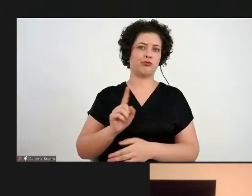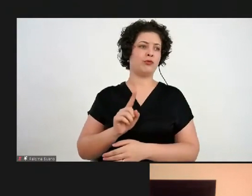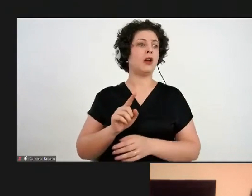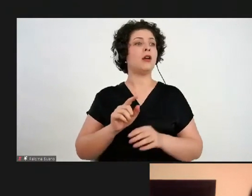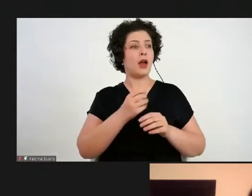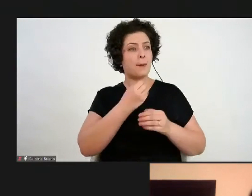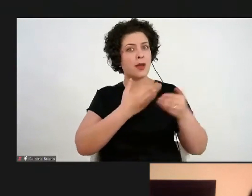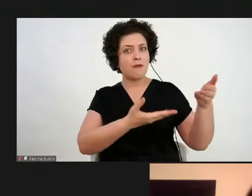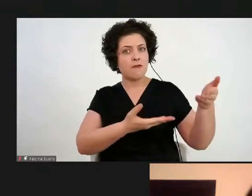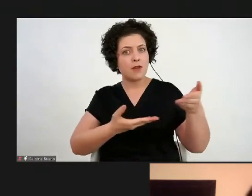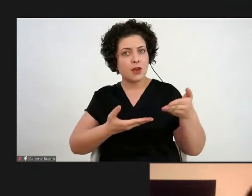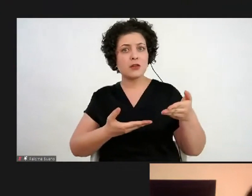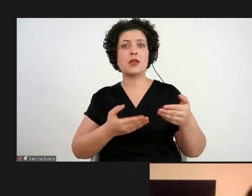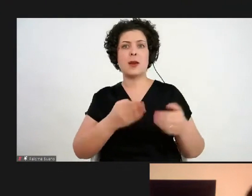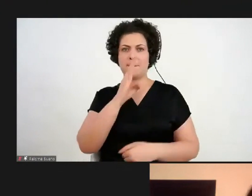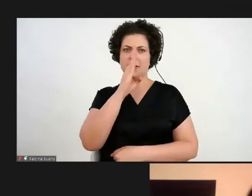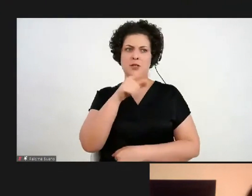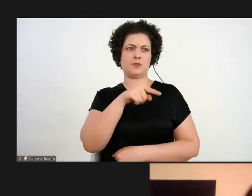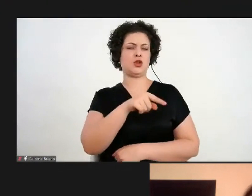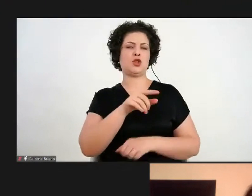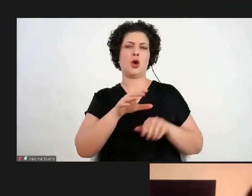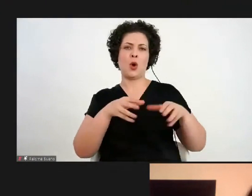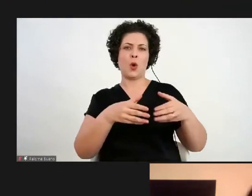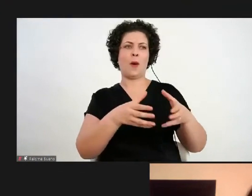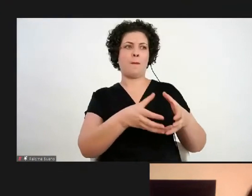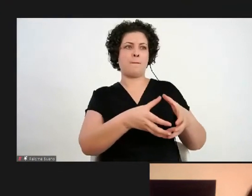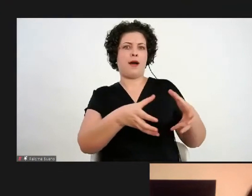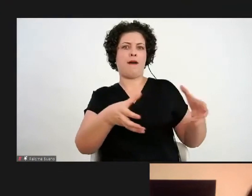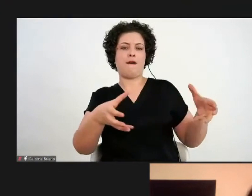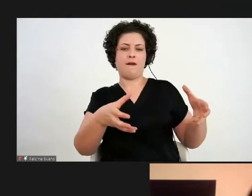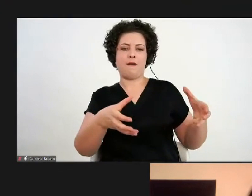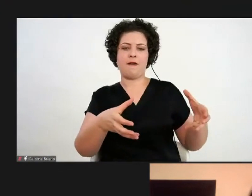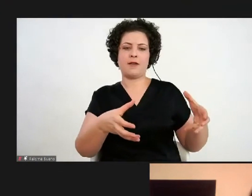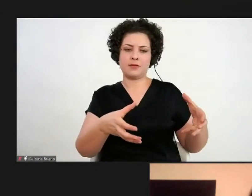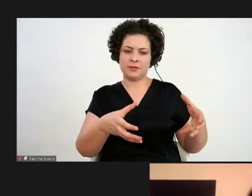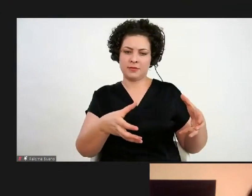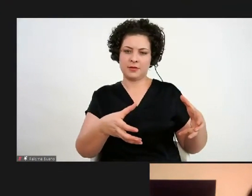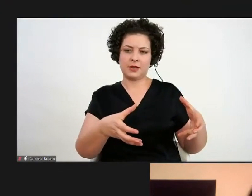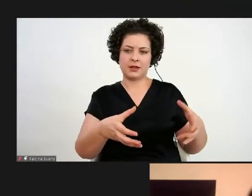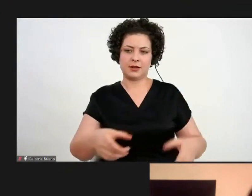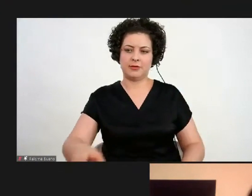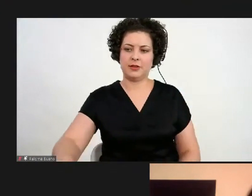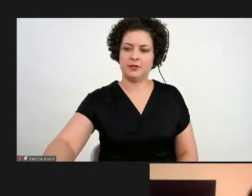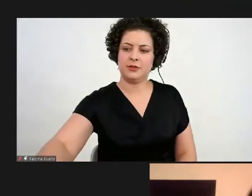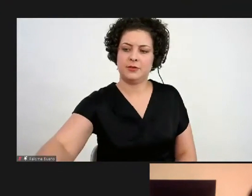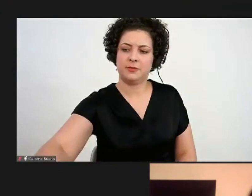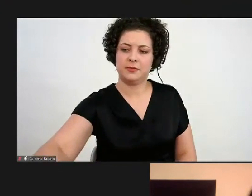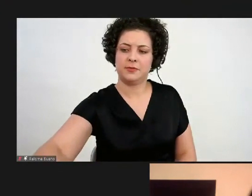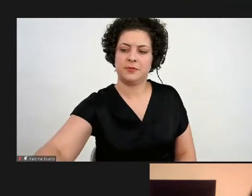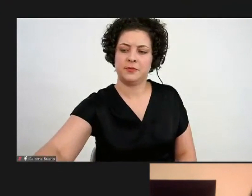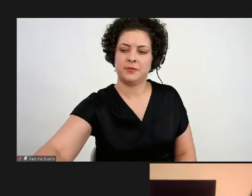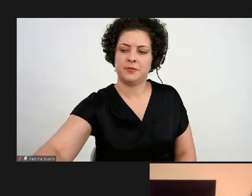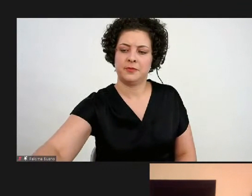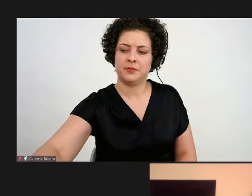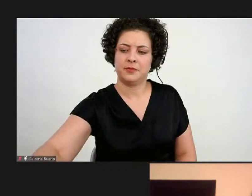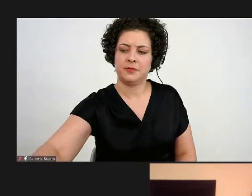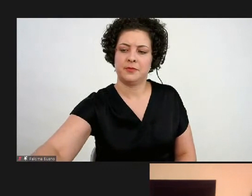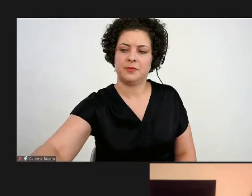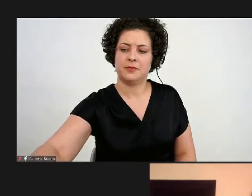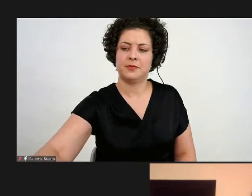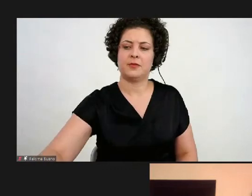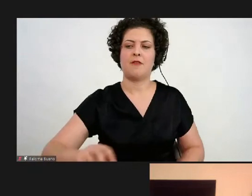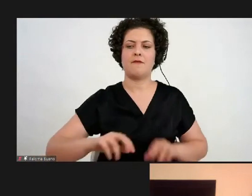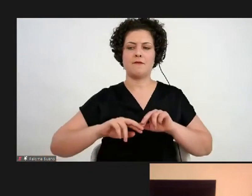feito principalmente para atender uma comunidade maior dentro dos muros da USP. A gente tem vários